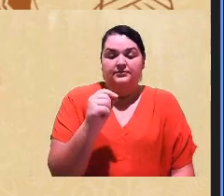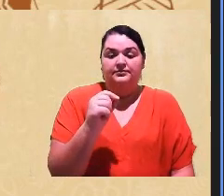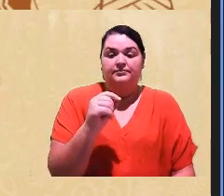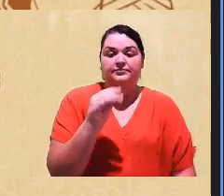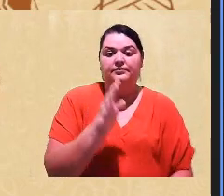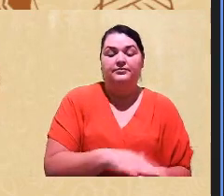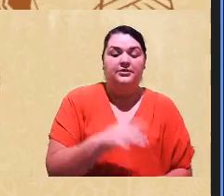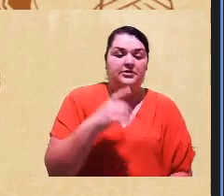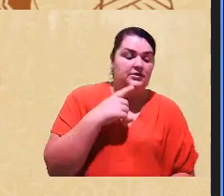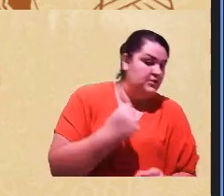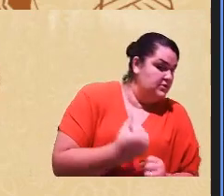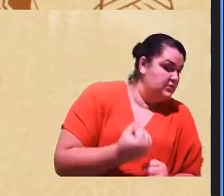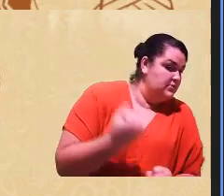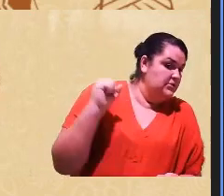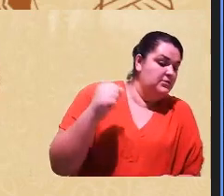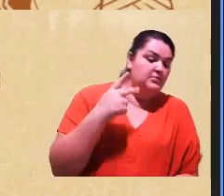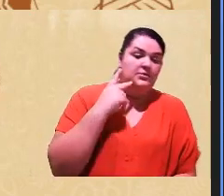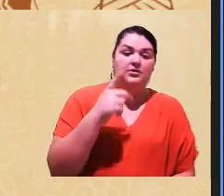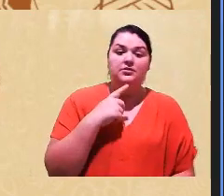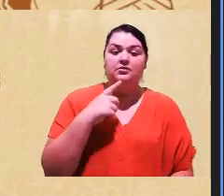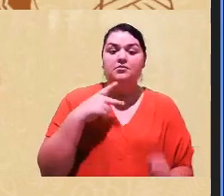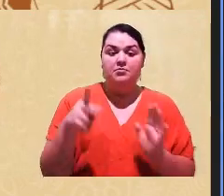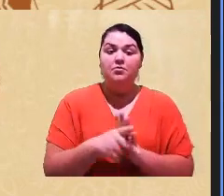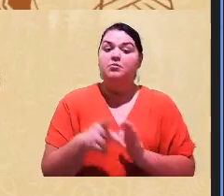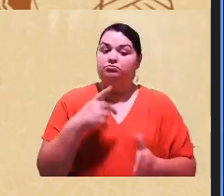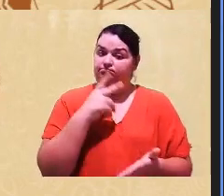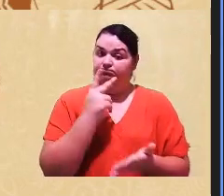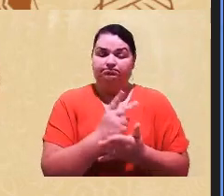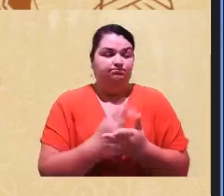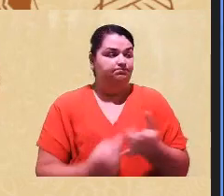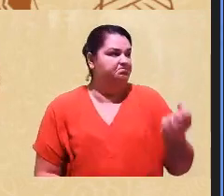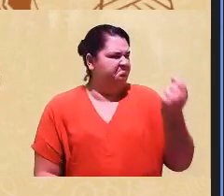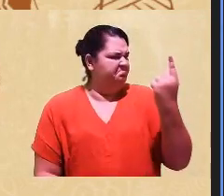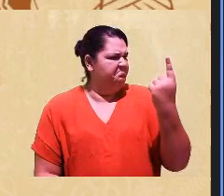essa dimensão, para mim, é uma dimensão chocante,